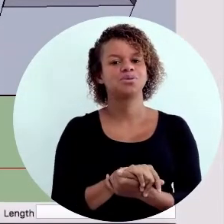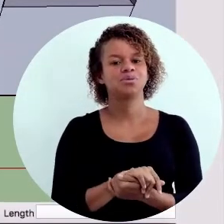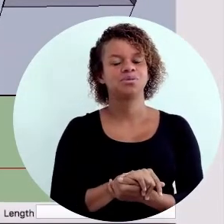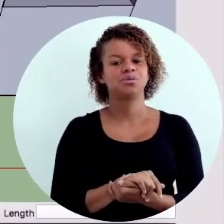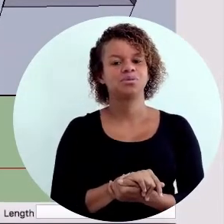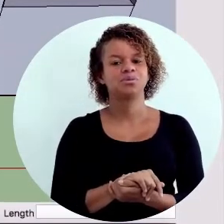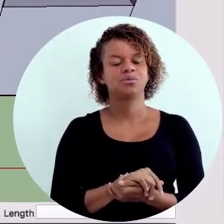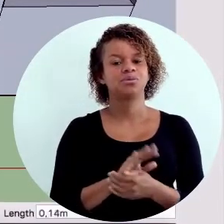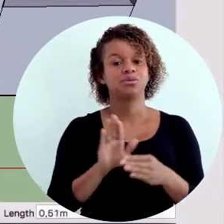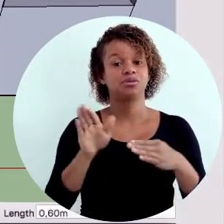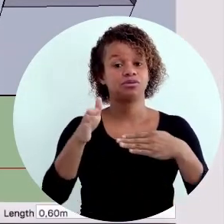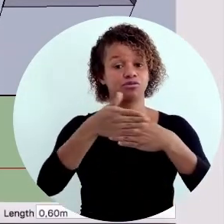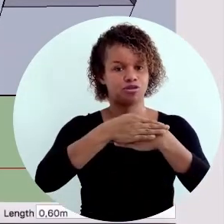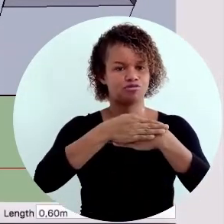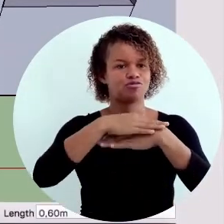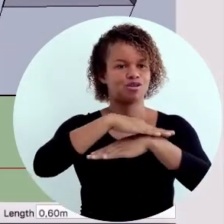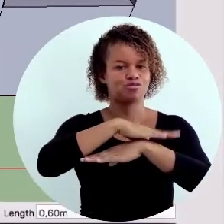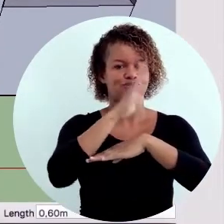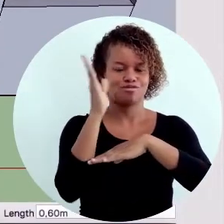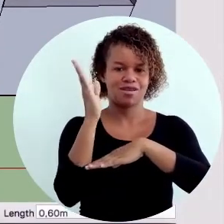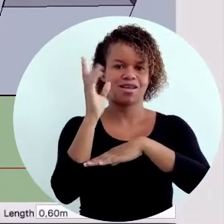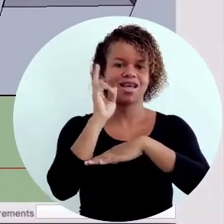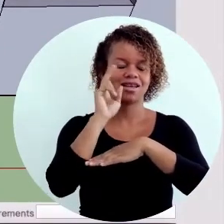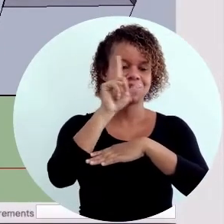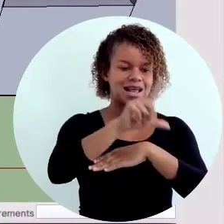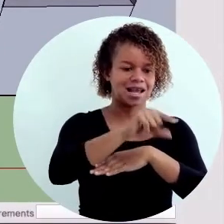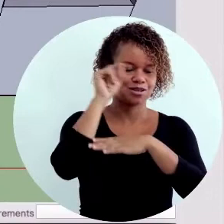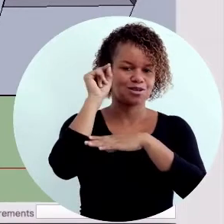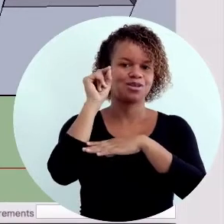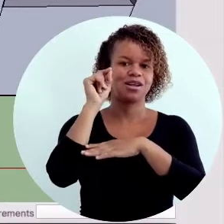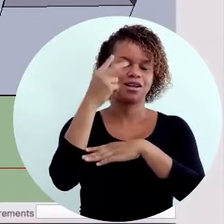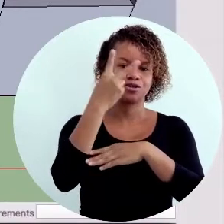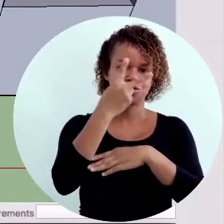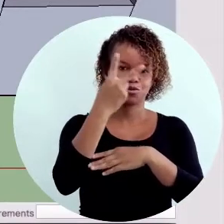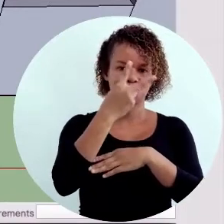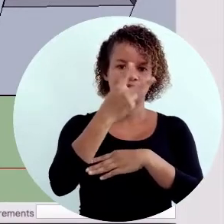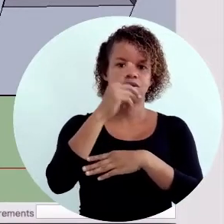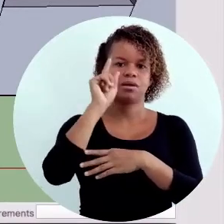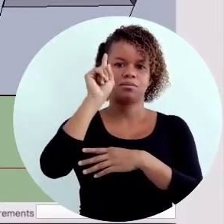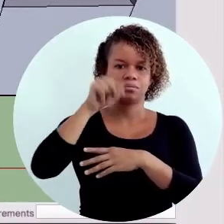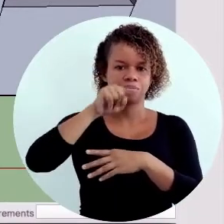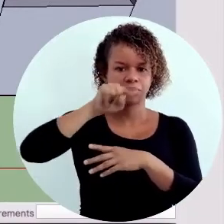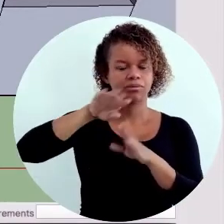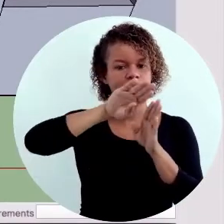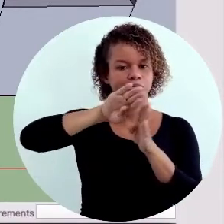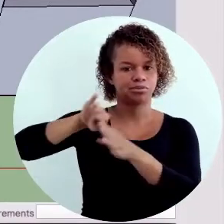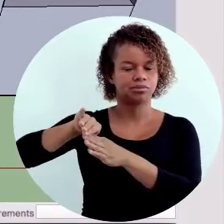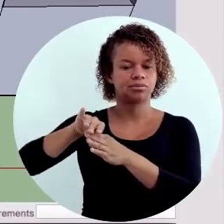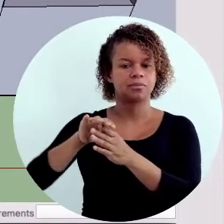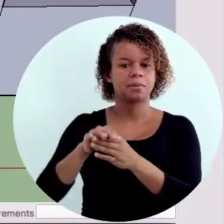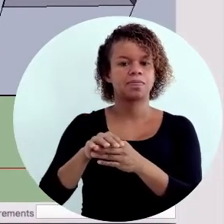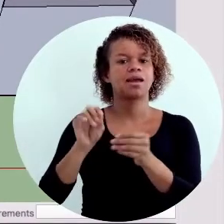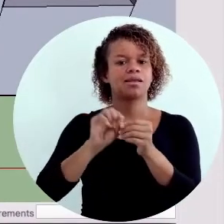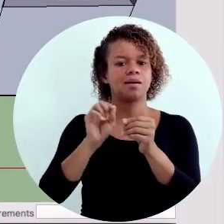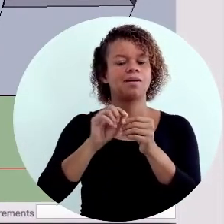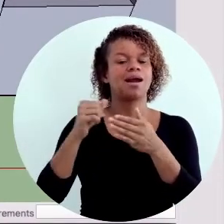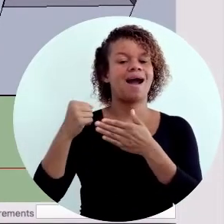lápis. Fechar a janela. E selecionando essas duas linhas. Deletar